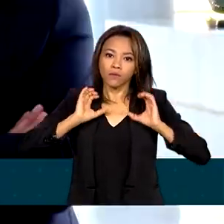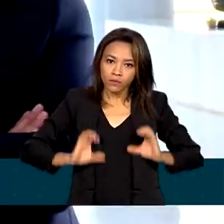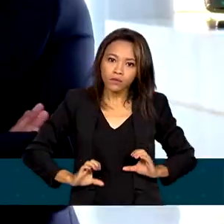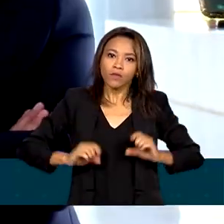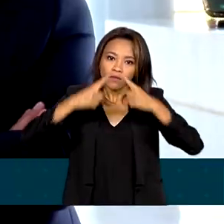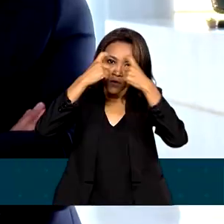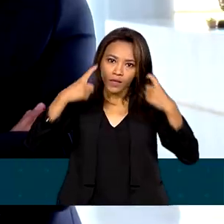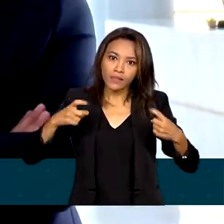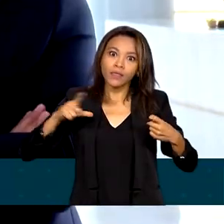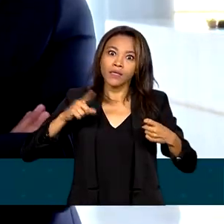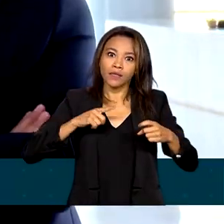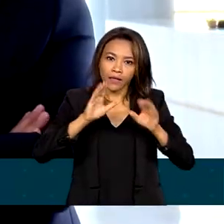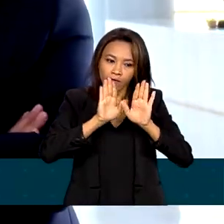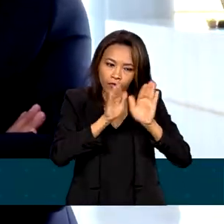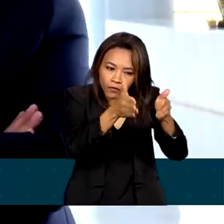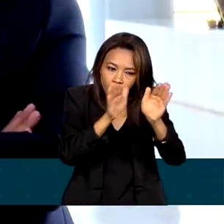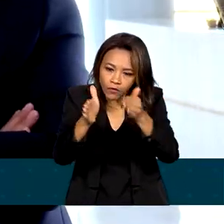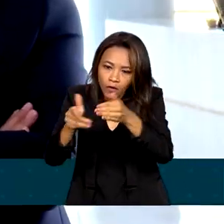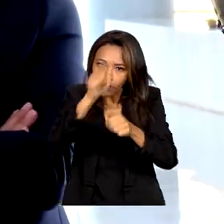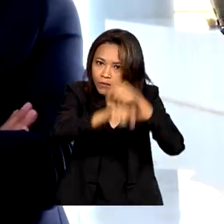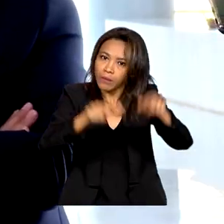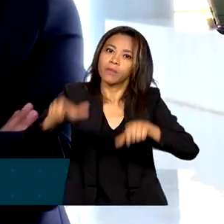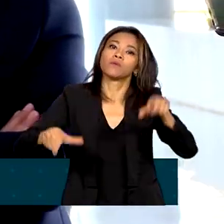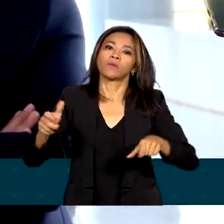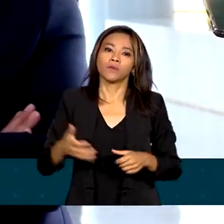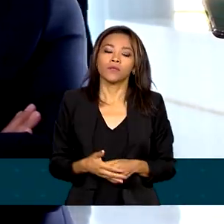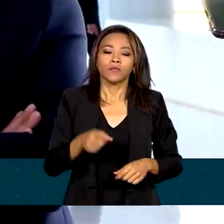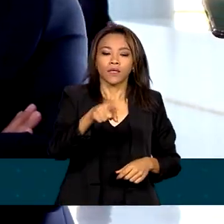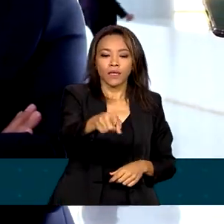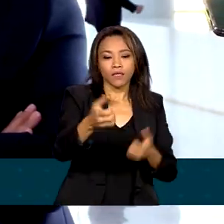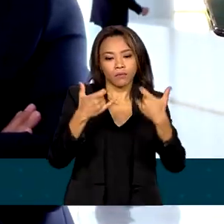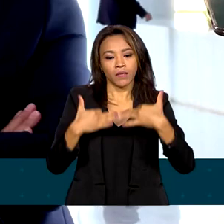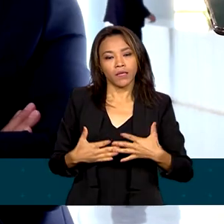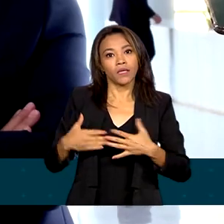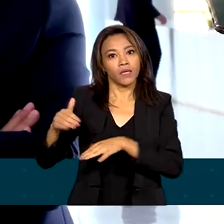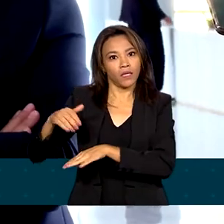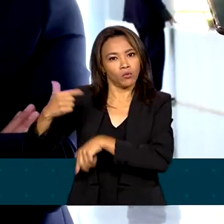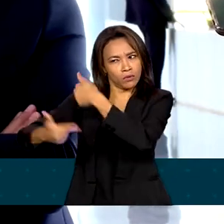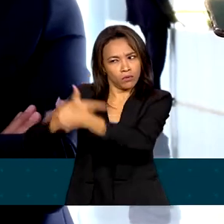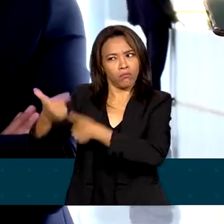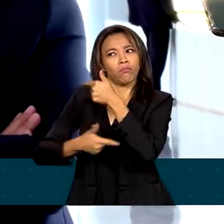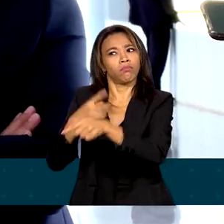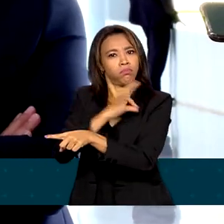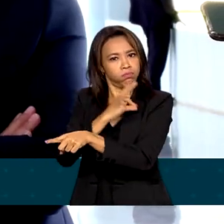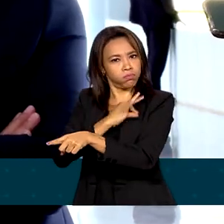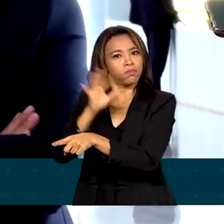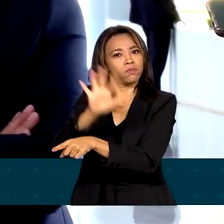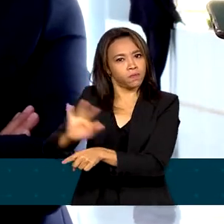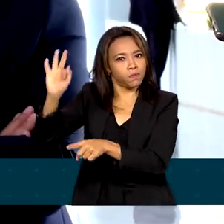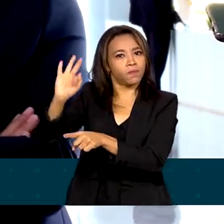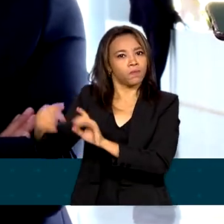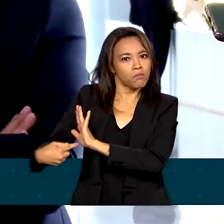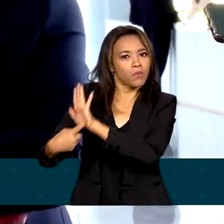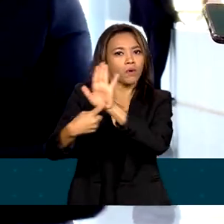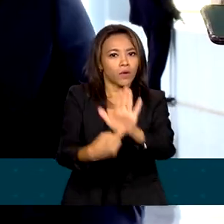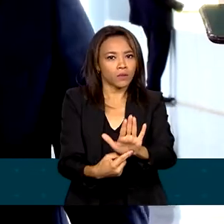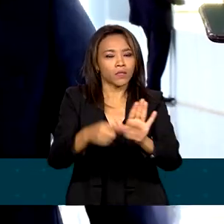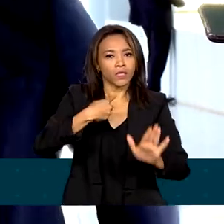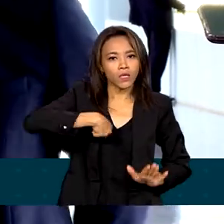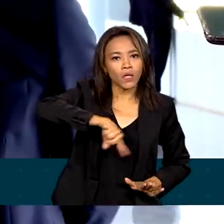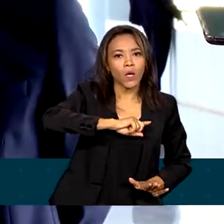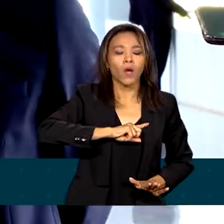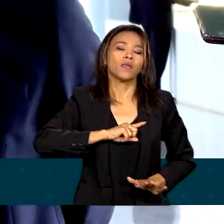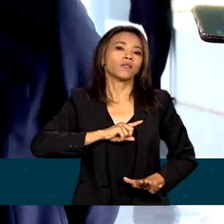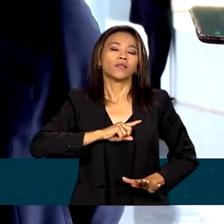alvos. A ação da Polícia Federal demonstra a importância de que nós possamos